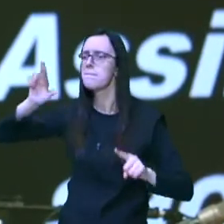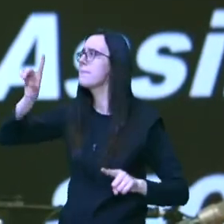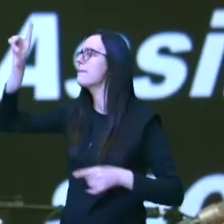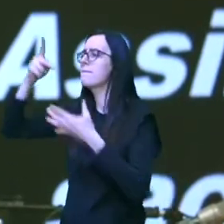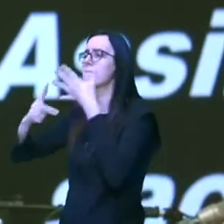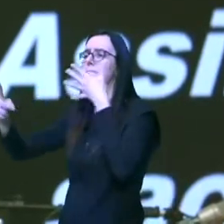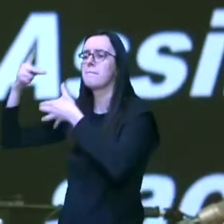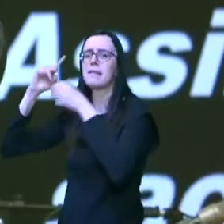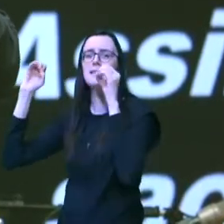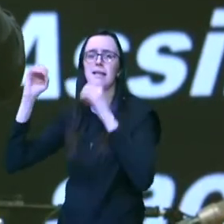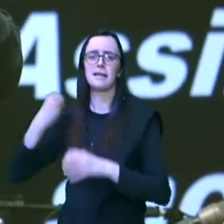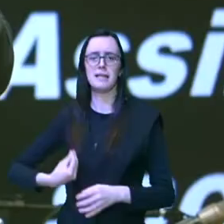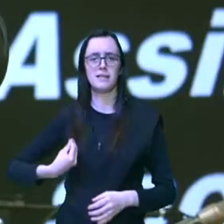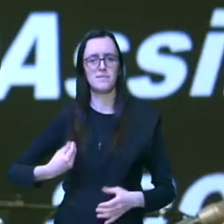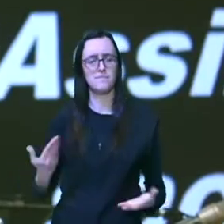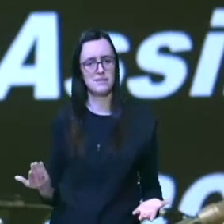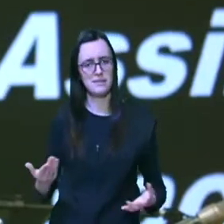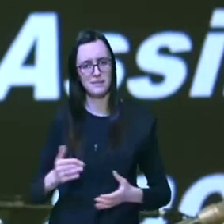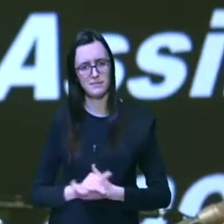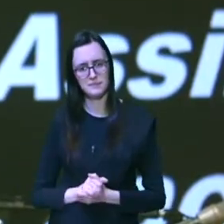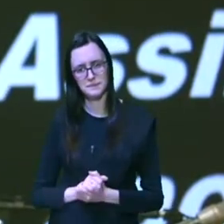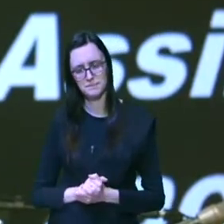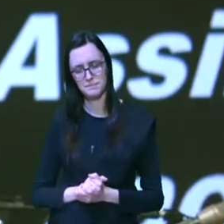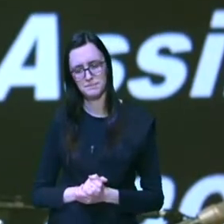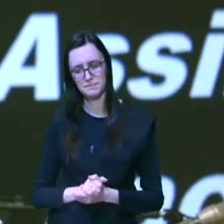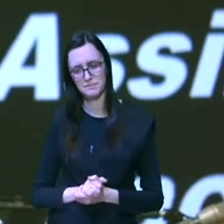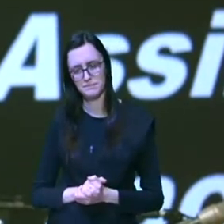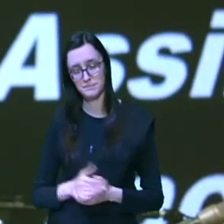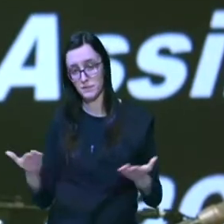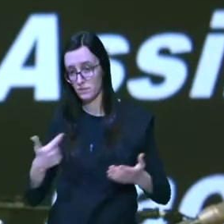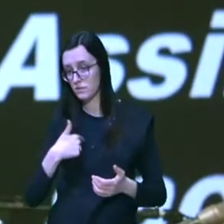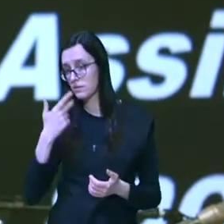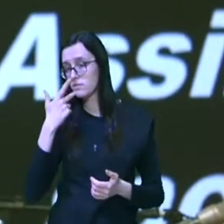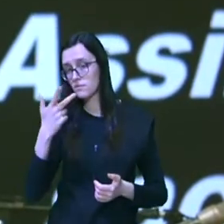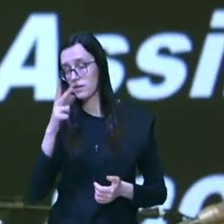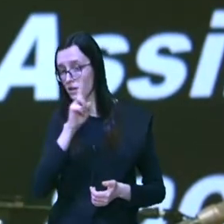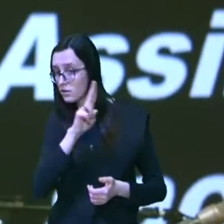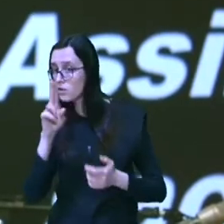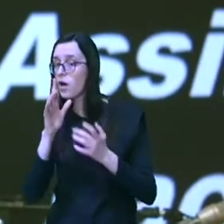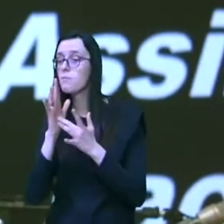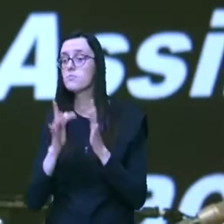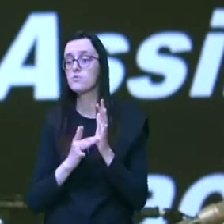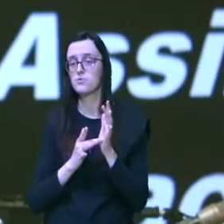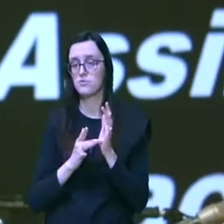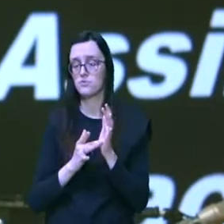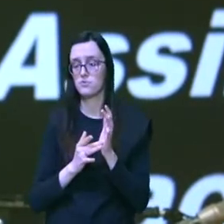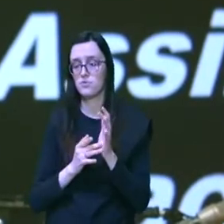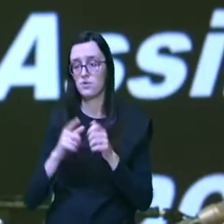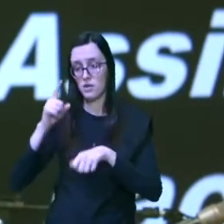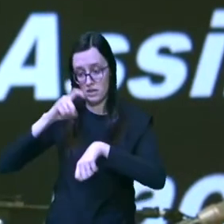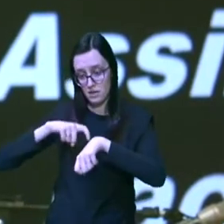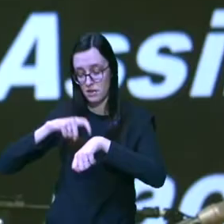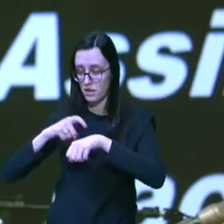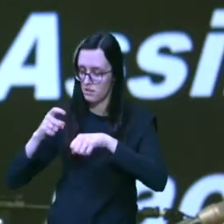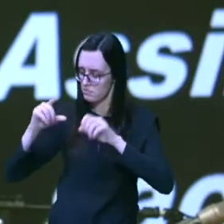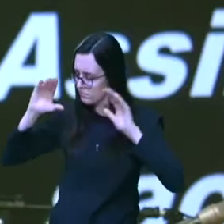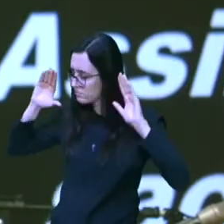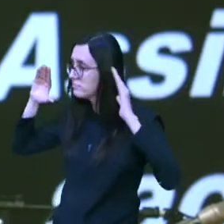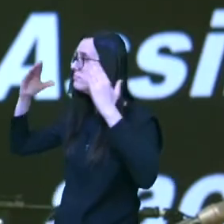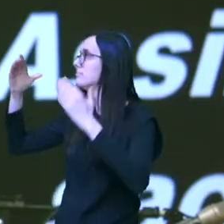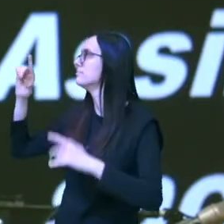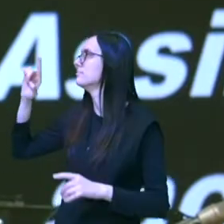prioridade em sua vida hoje eu quero dizer em nome de Jesus que é tempo de voltarmos para o Senhor